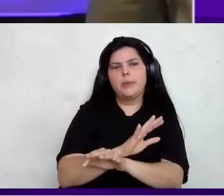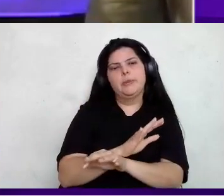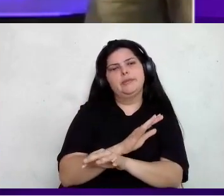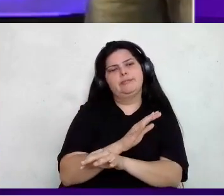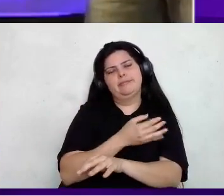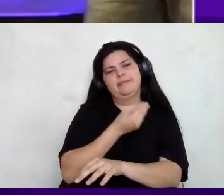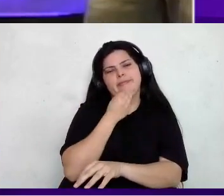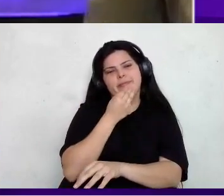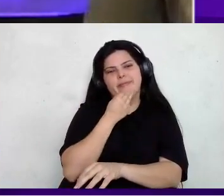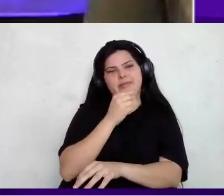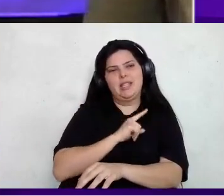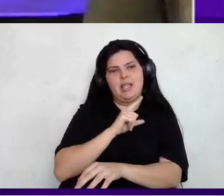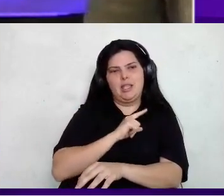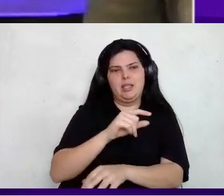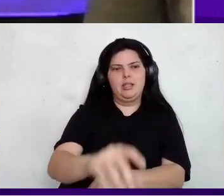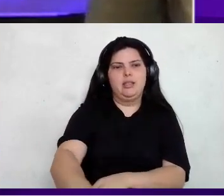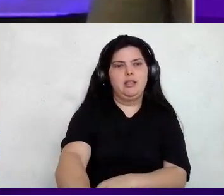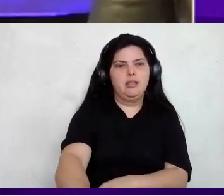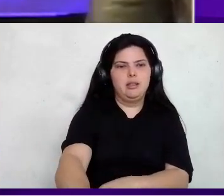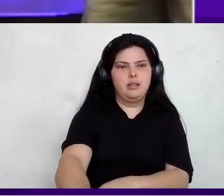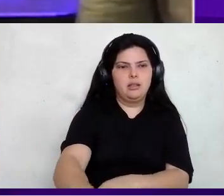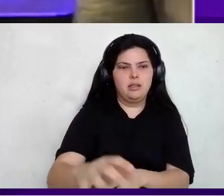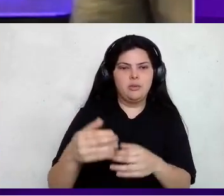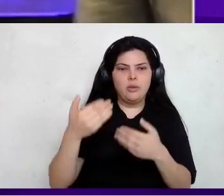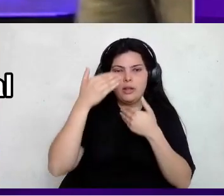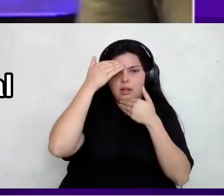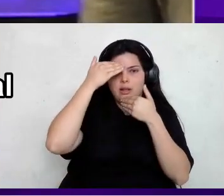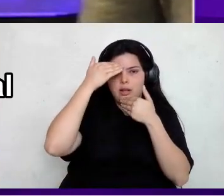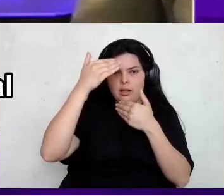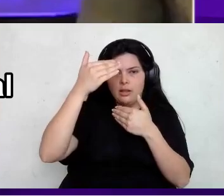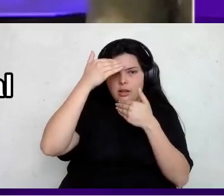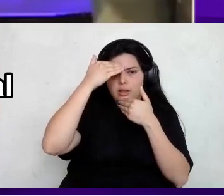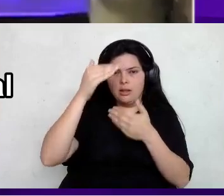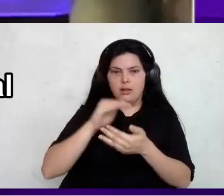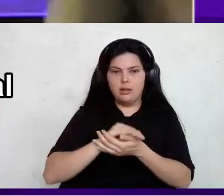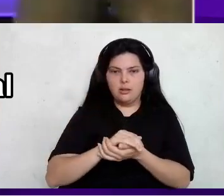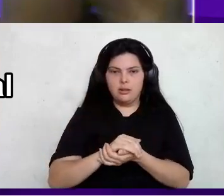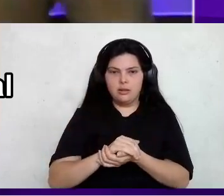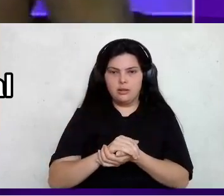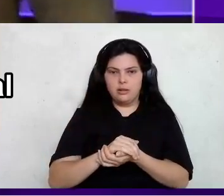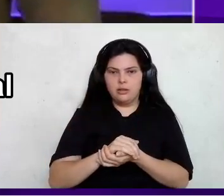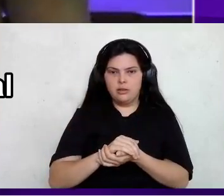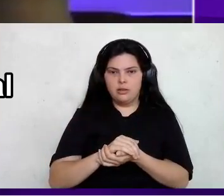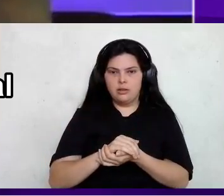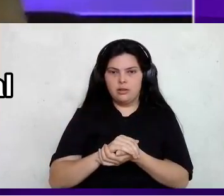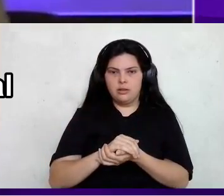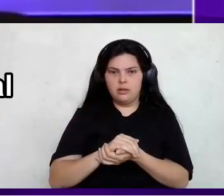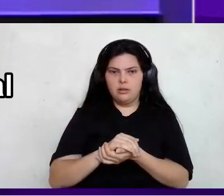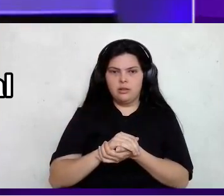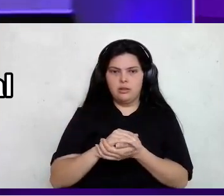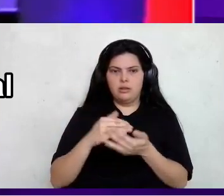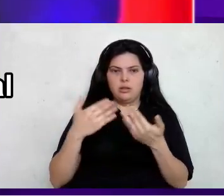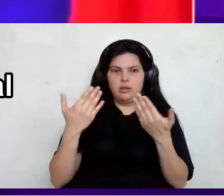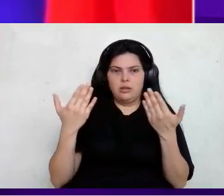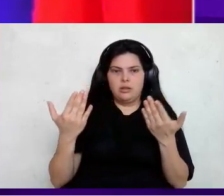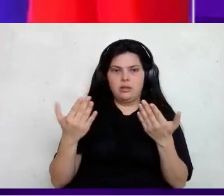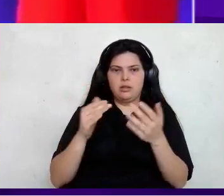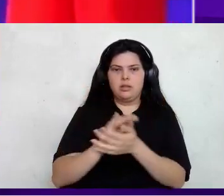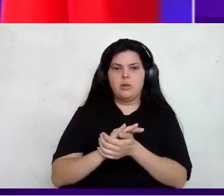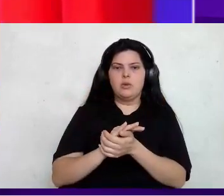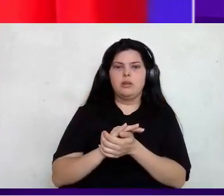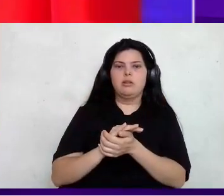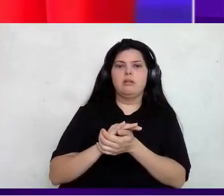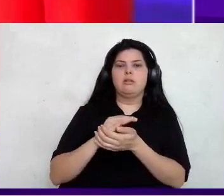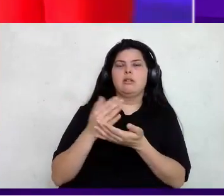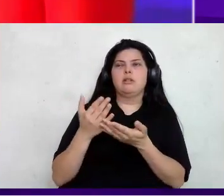muitas. Então, agradeço a parceria com a gente que agradece, gigante dos dados da Cloud e da Inteligência Artificial